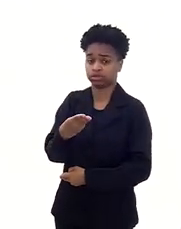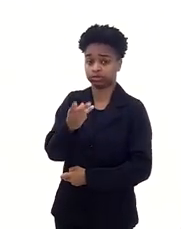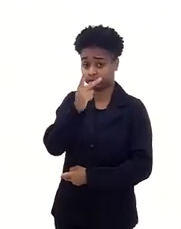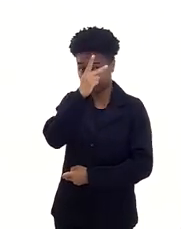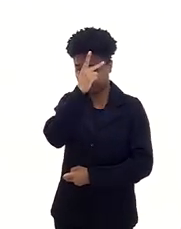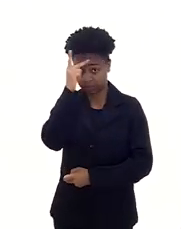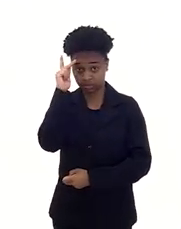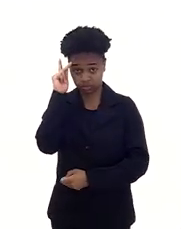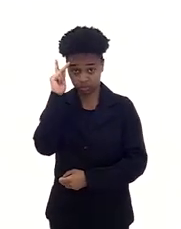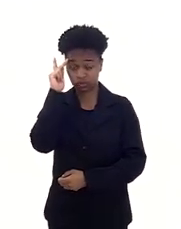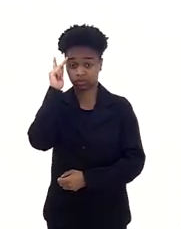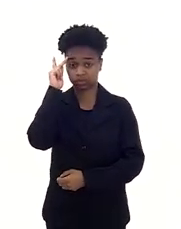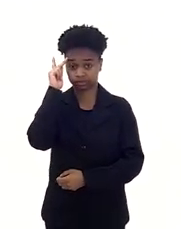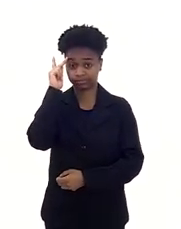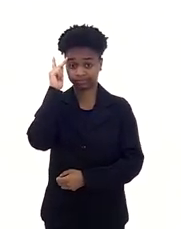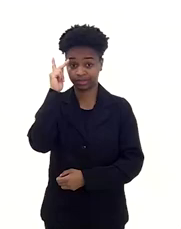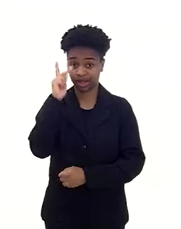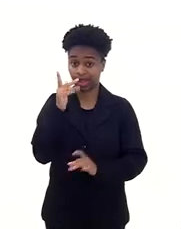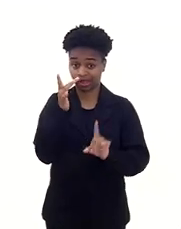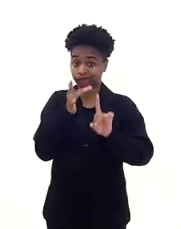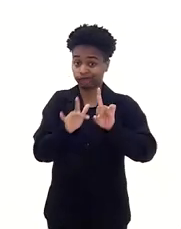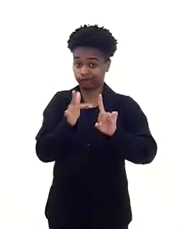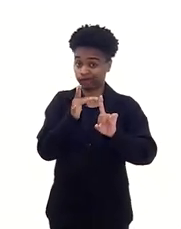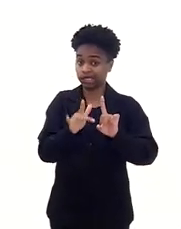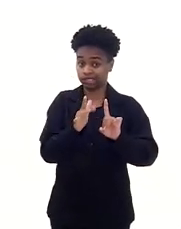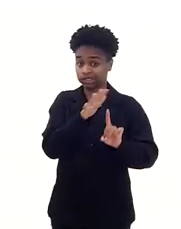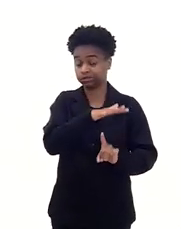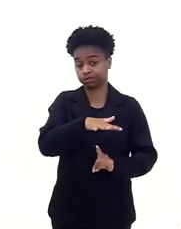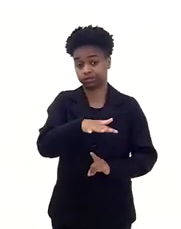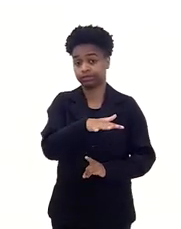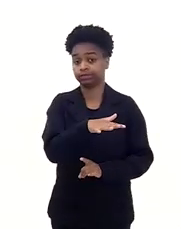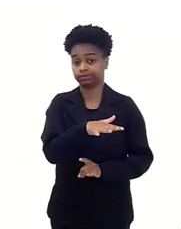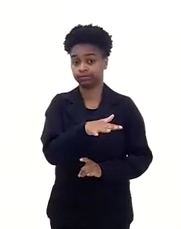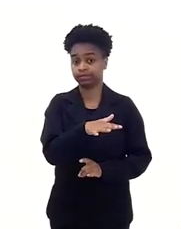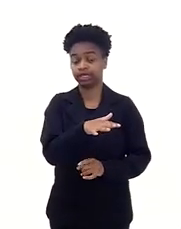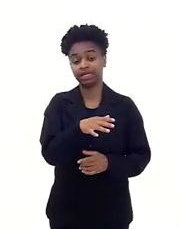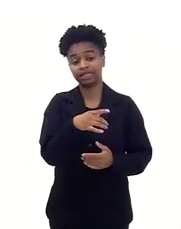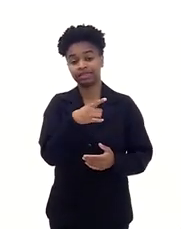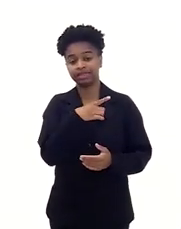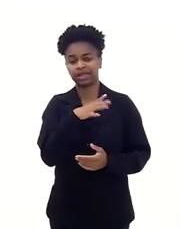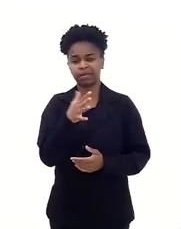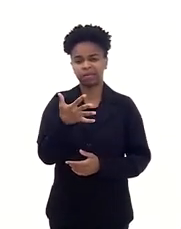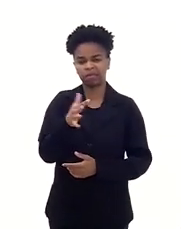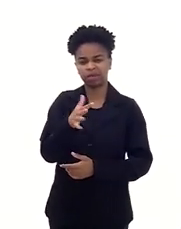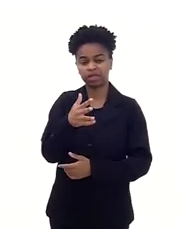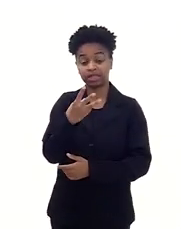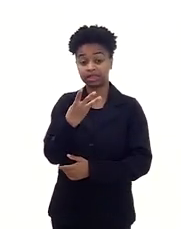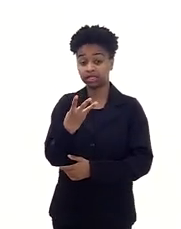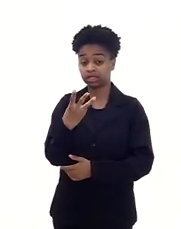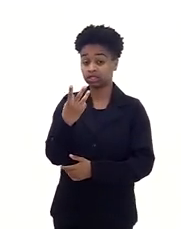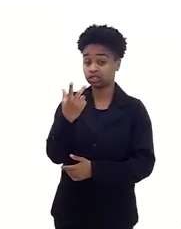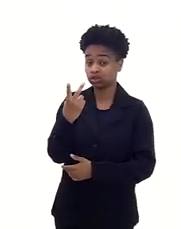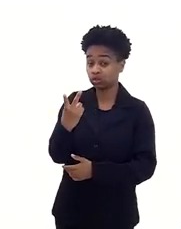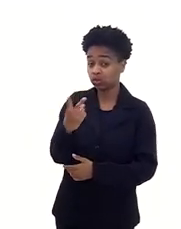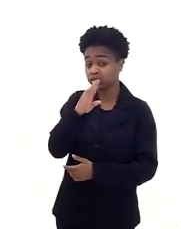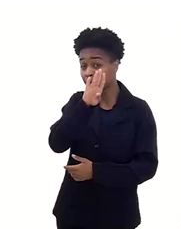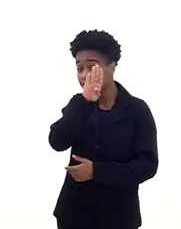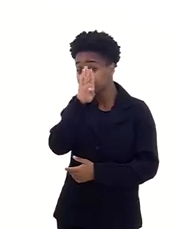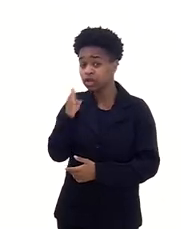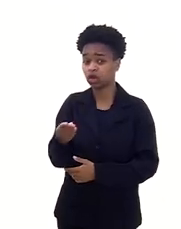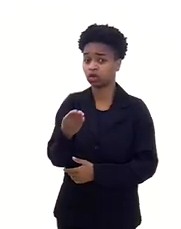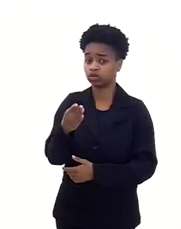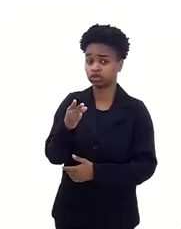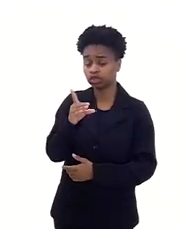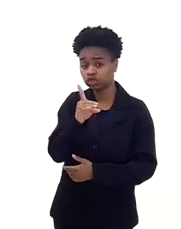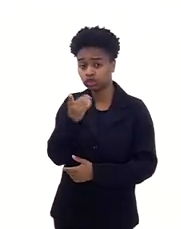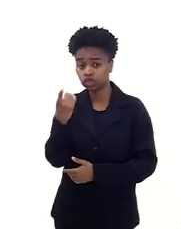de pessoas que são vítimas desta prática, movimentando algo em torno de 32 bilhões